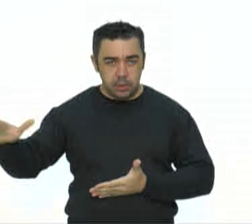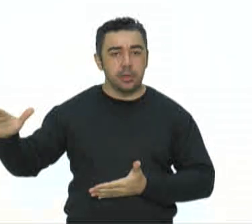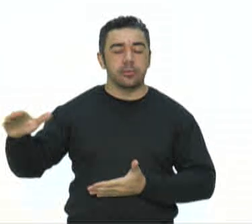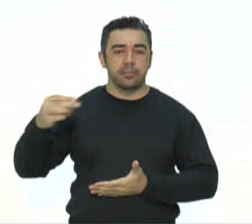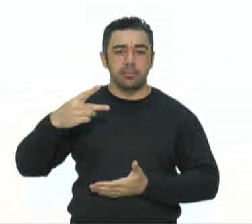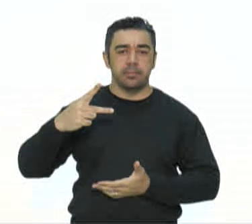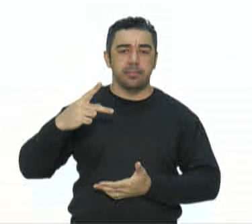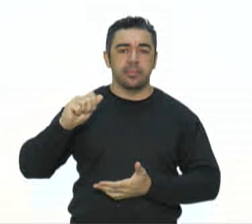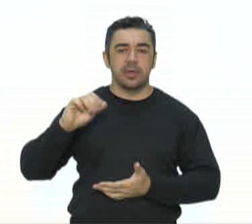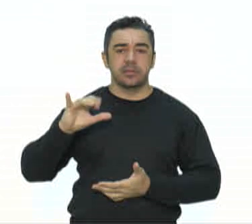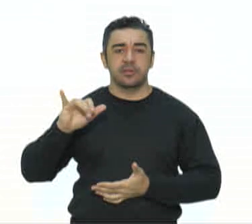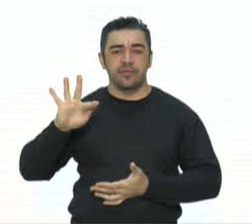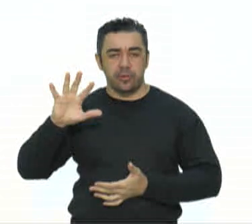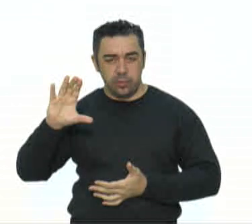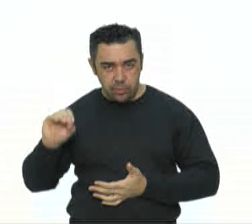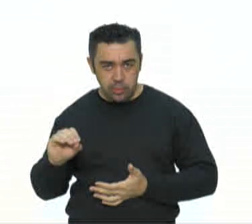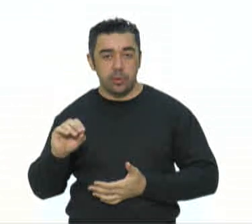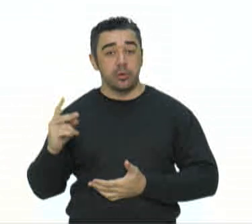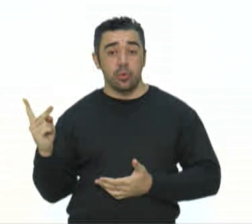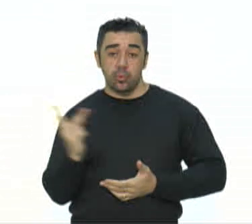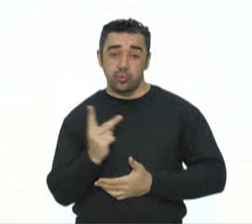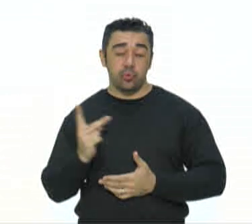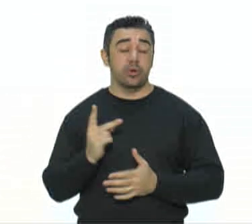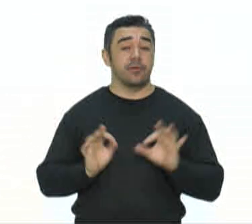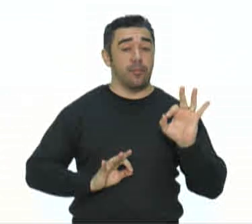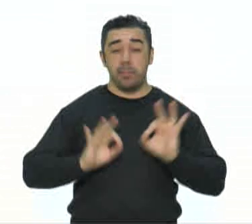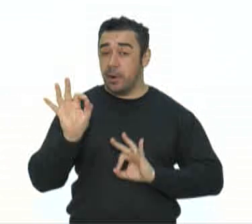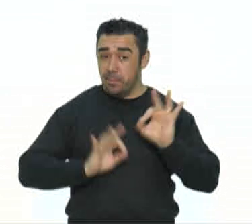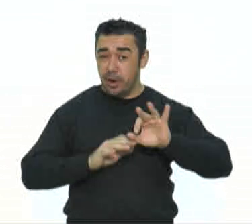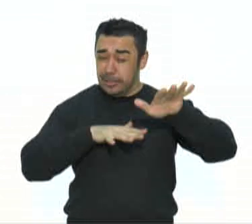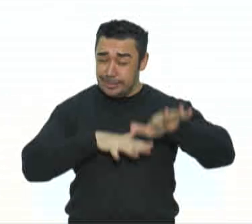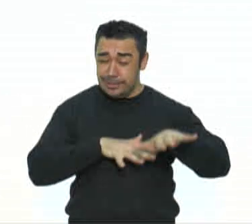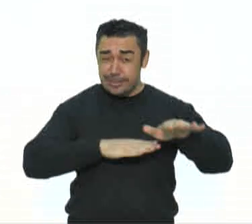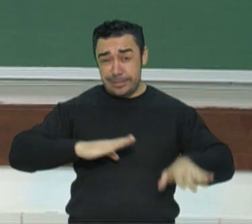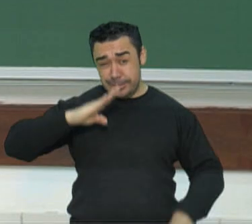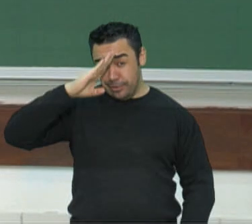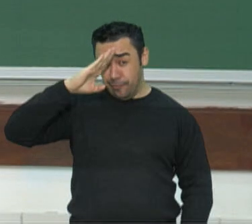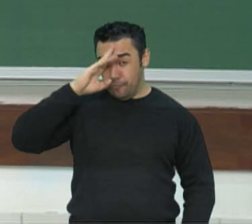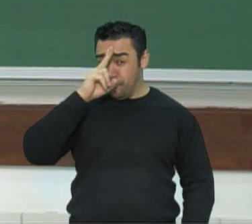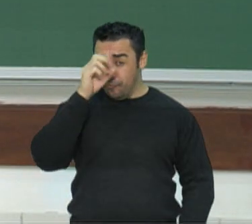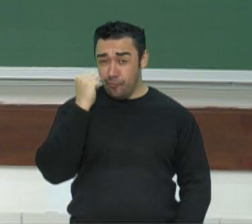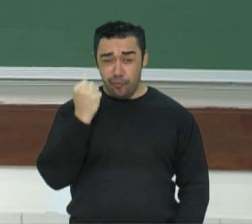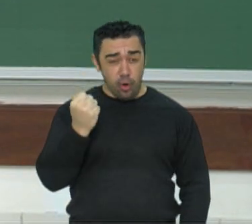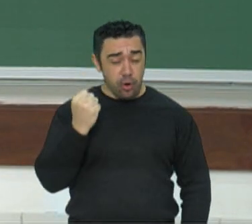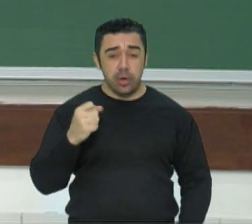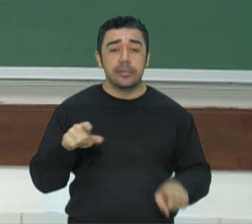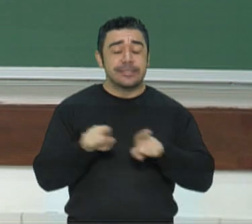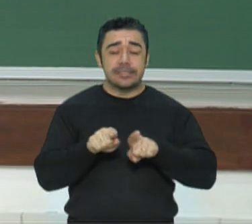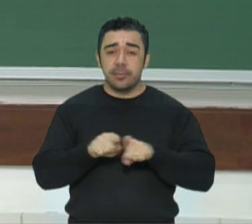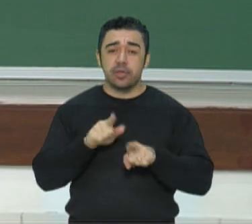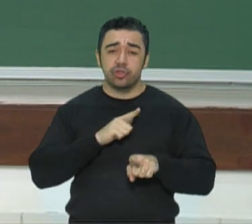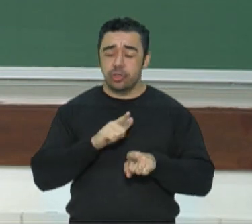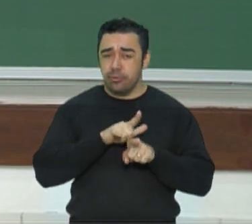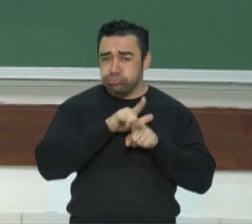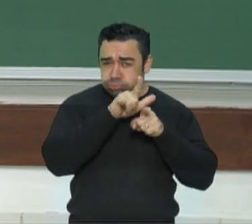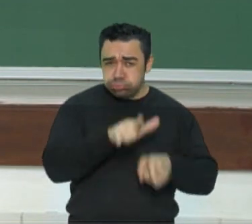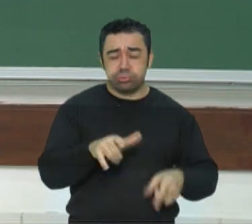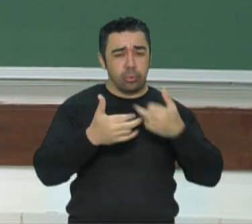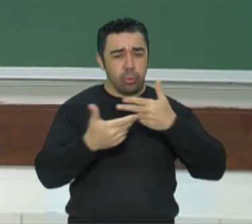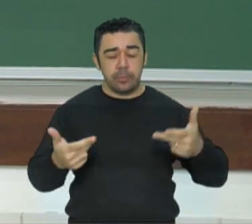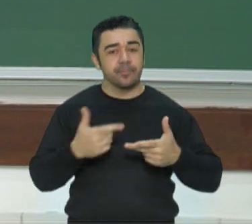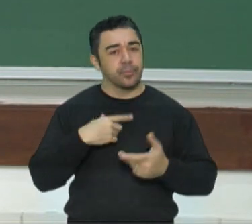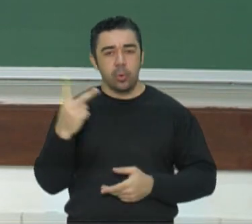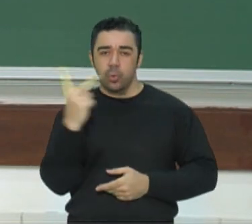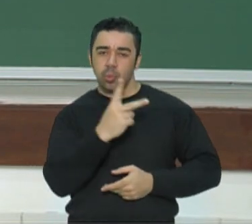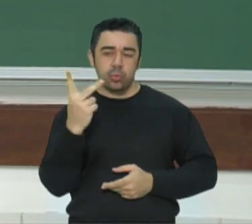estavam bem preparados pra guerra com exércitos fortes e muitos equipamentos. Então, grandes adversários entrando